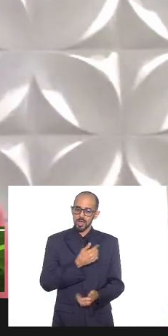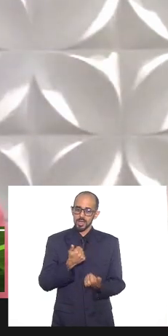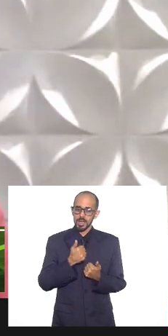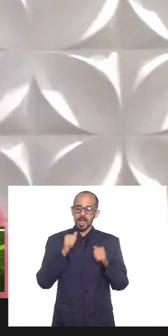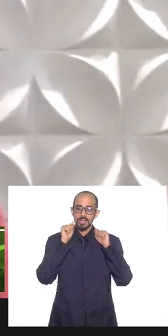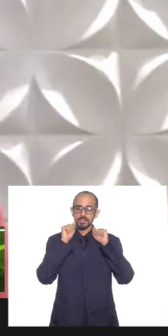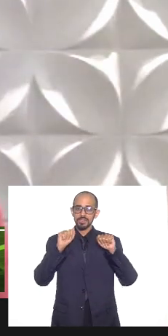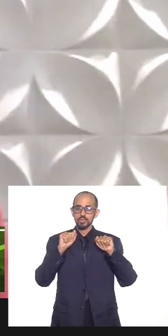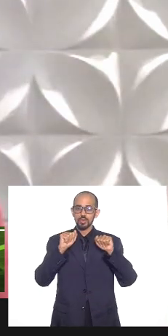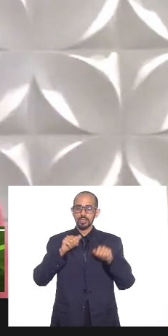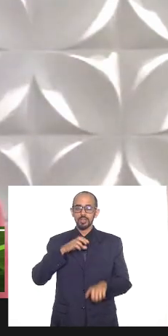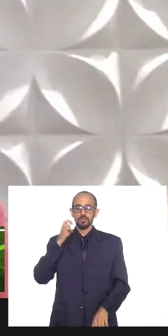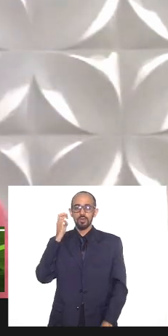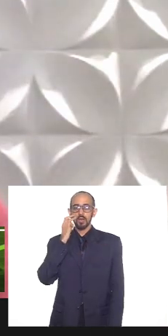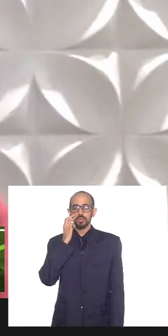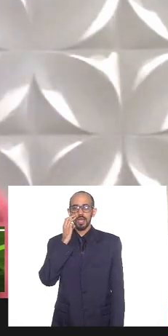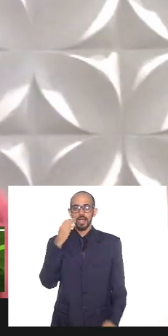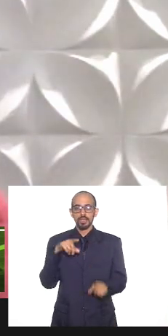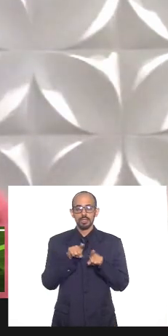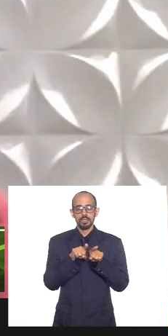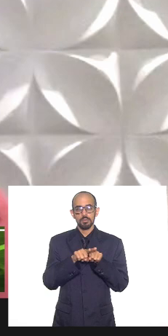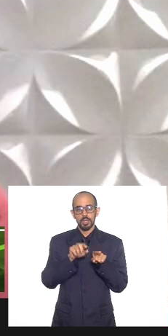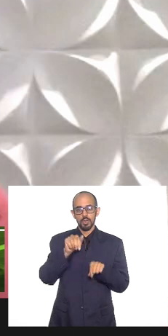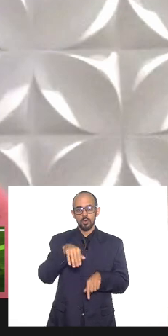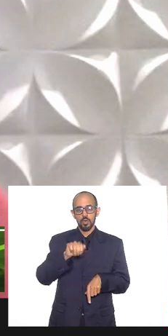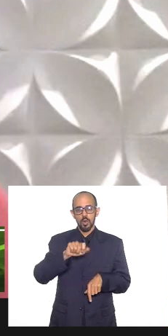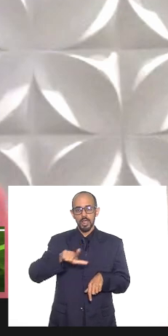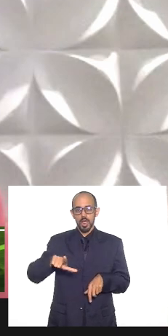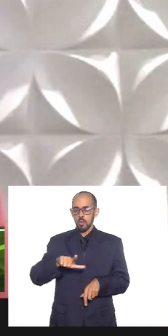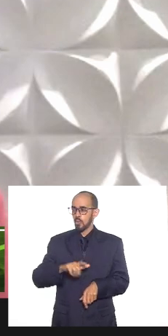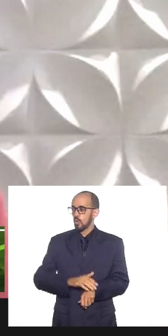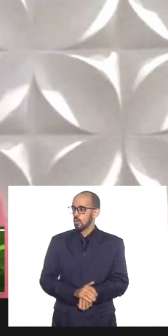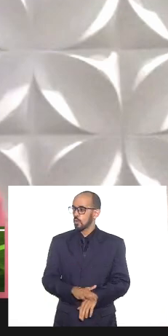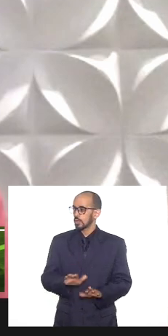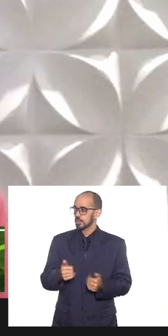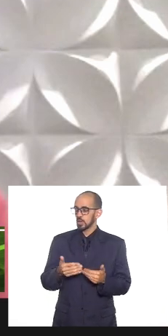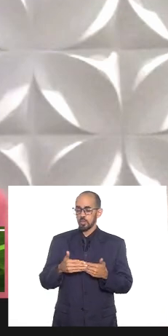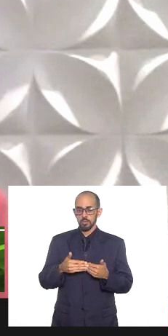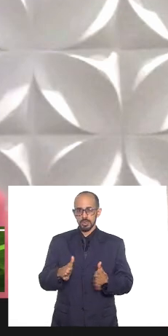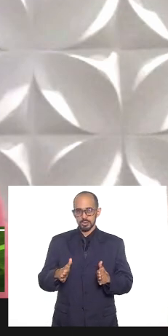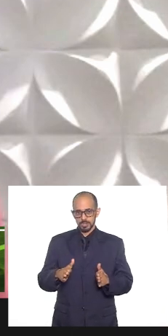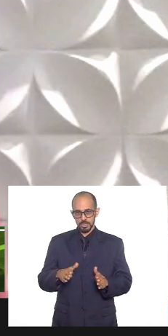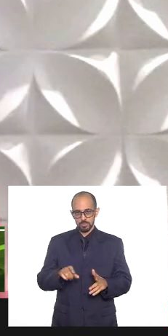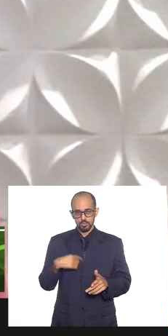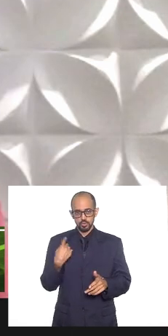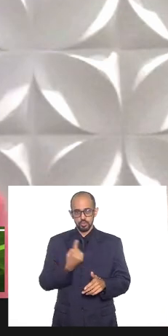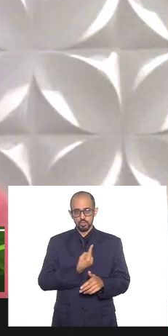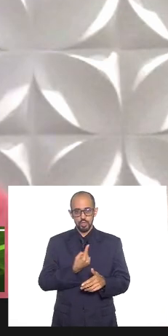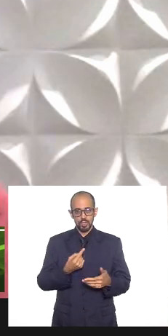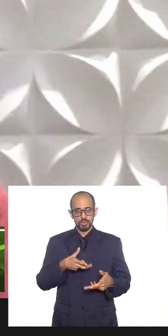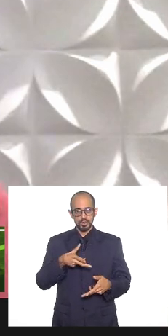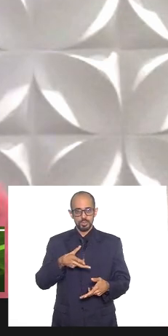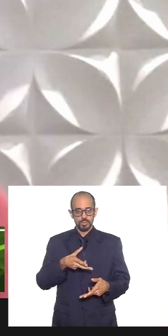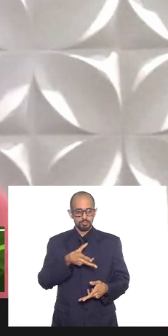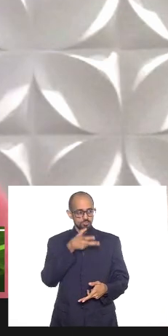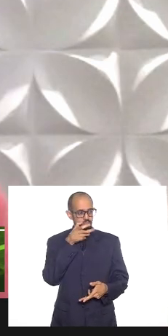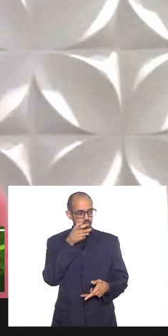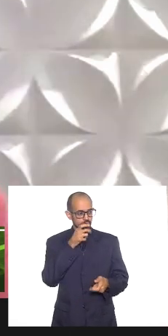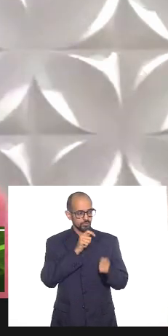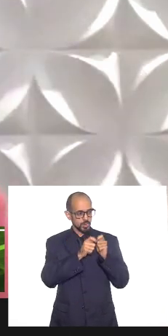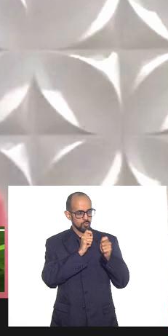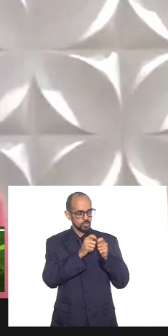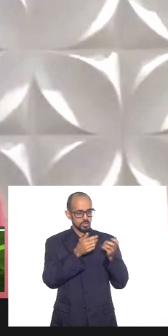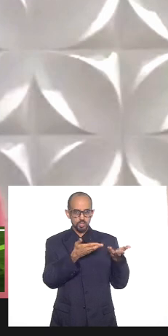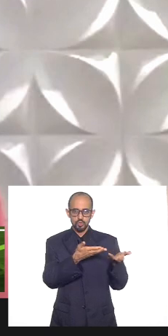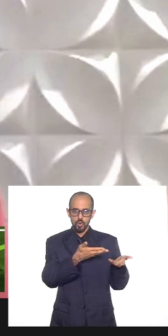Valdeque Carneiro e Noel de Carvalho. Então, damos início às nossas oitivas de hoje, ouvindo o